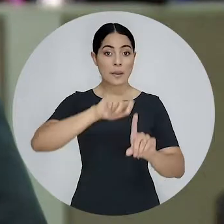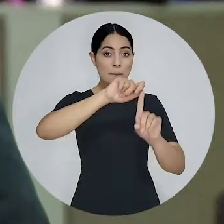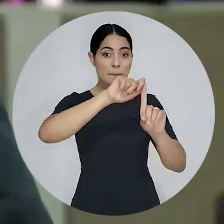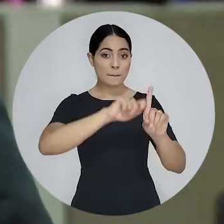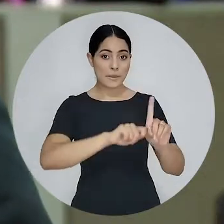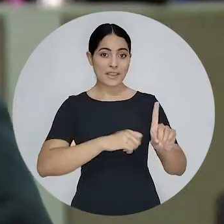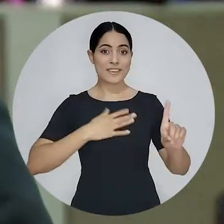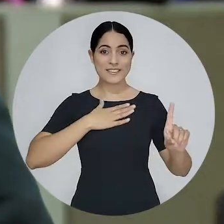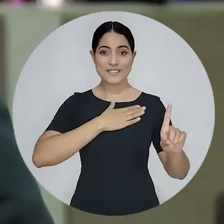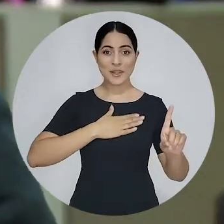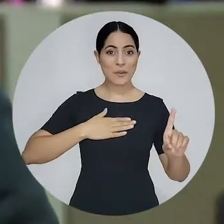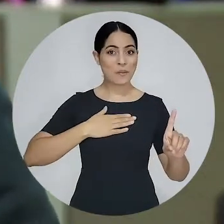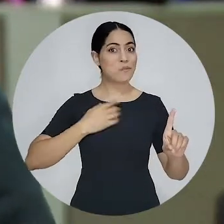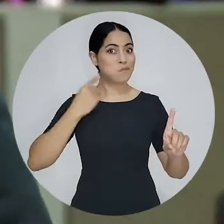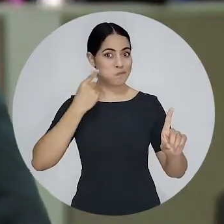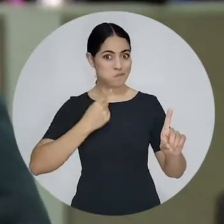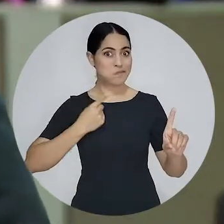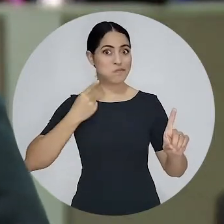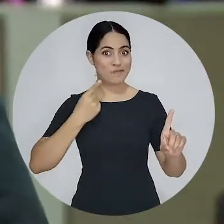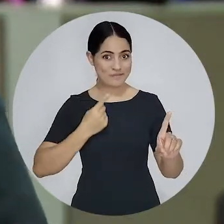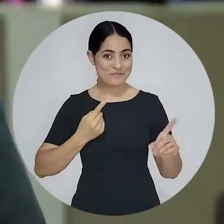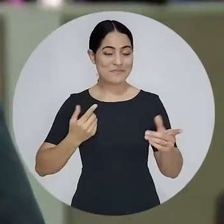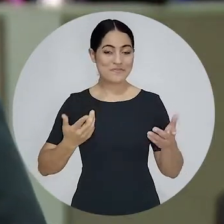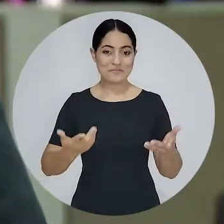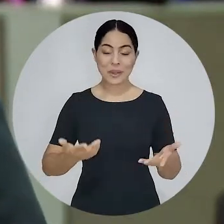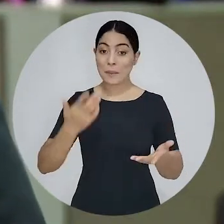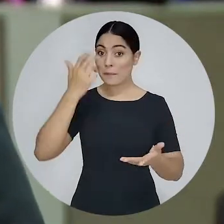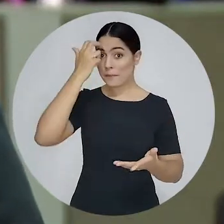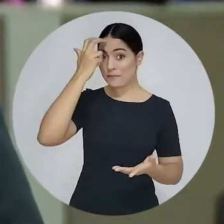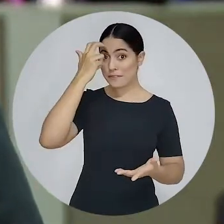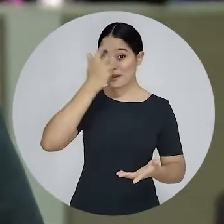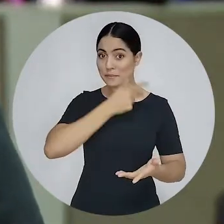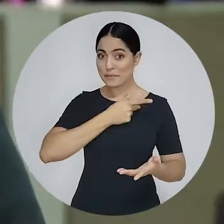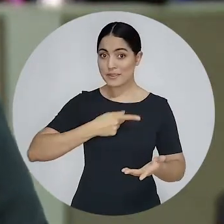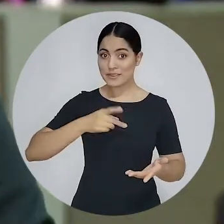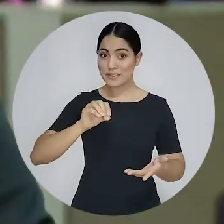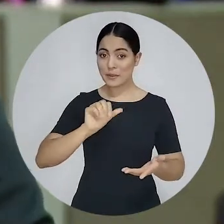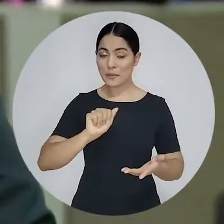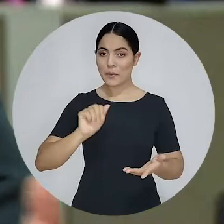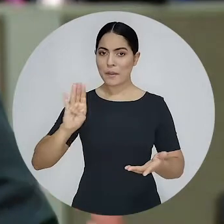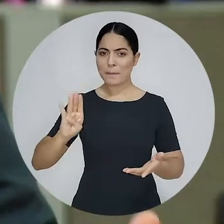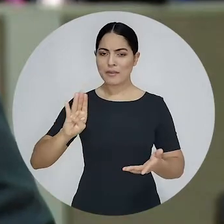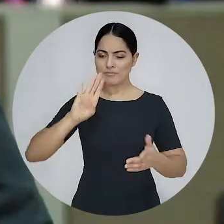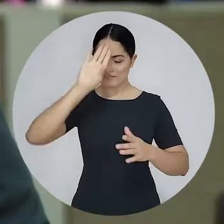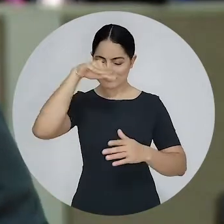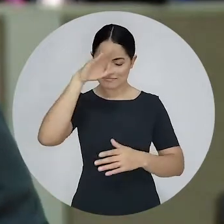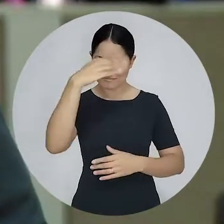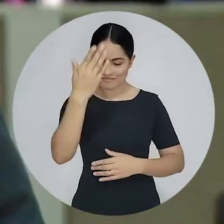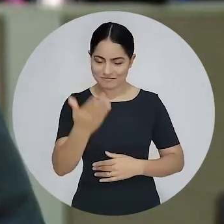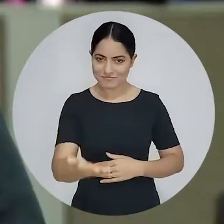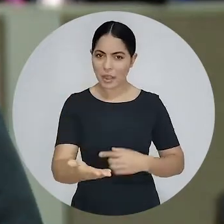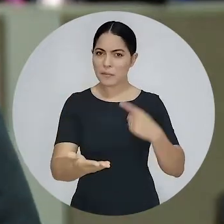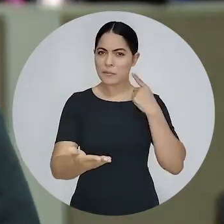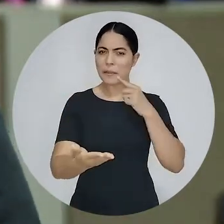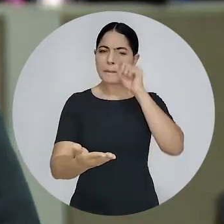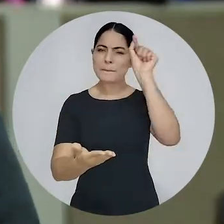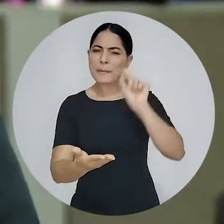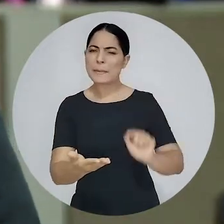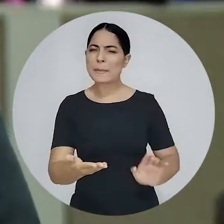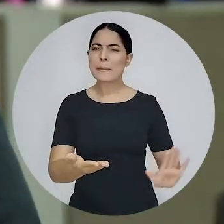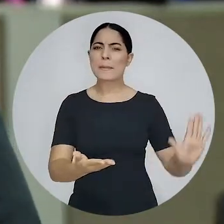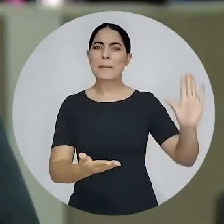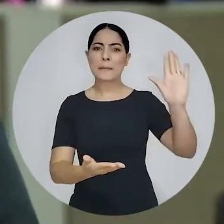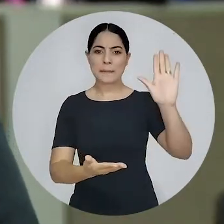No mês da Advocacia, o presidente da OAB Nacional, Felipe Santa Cruz, prestou homenagens aos advogados e